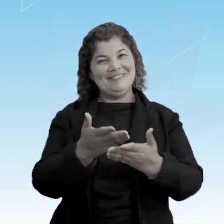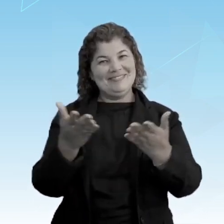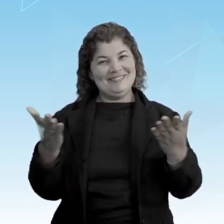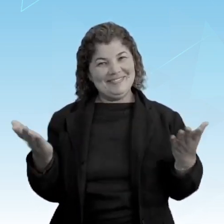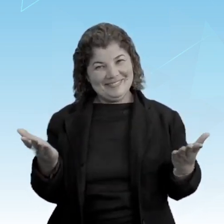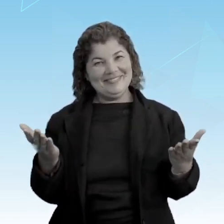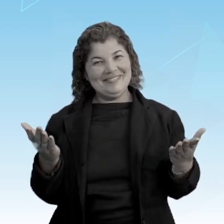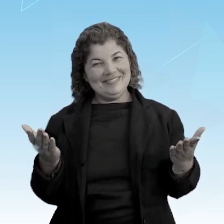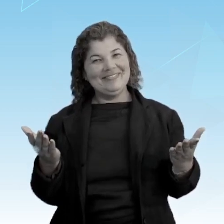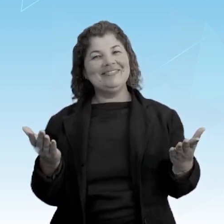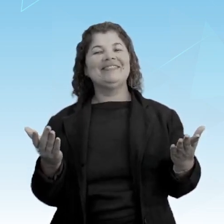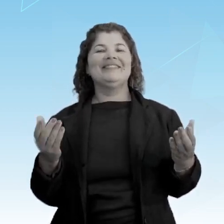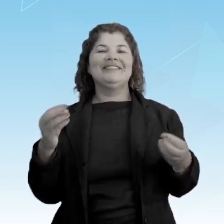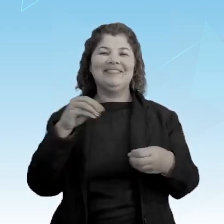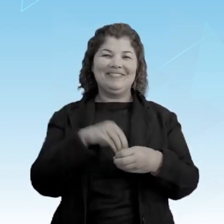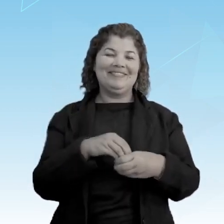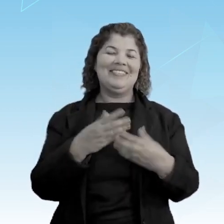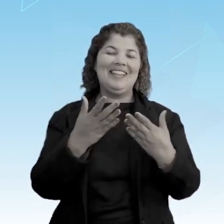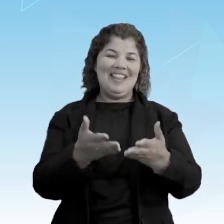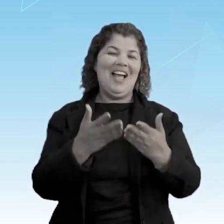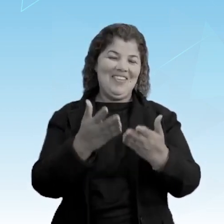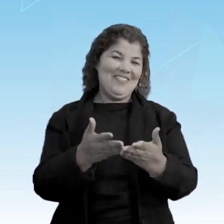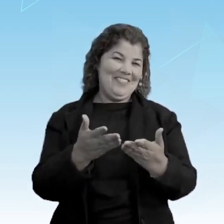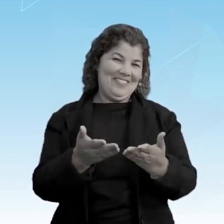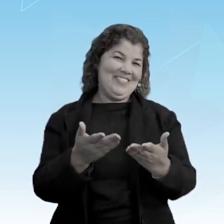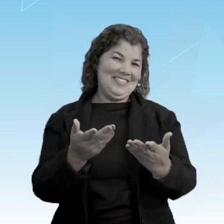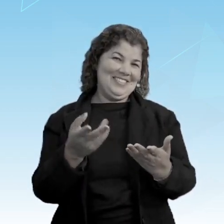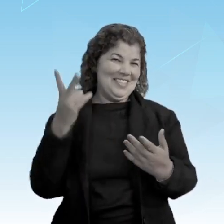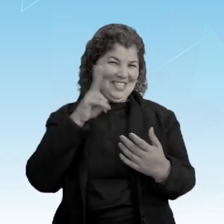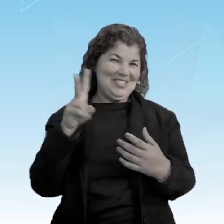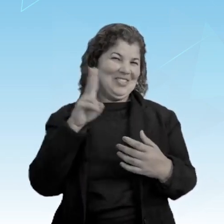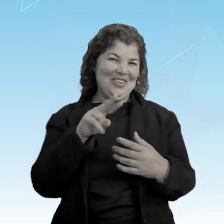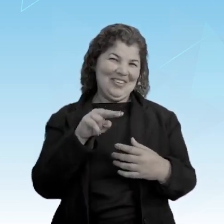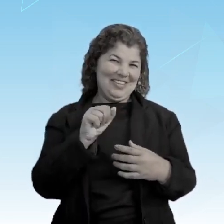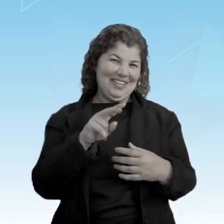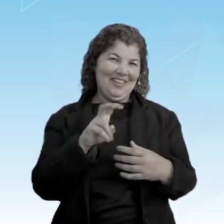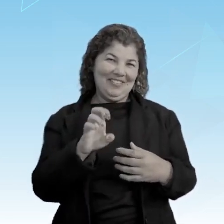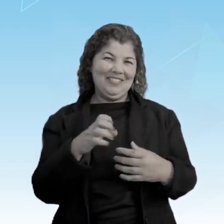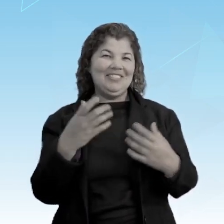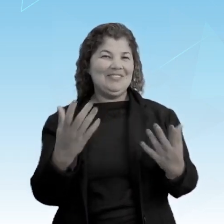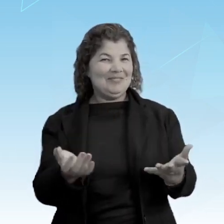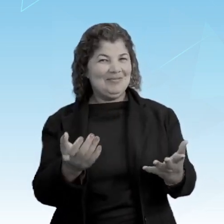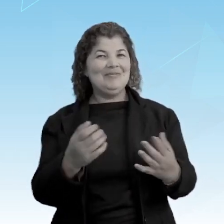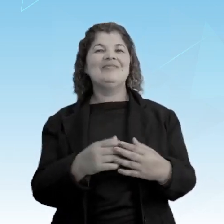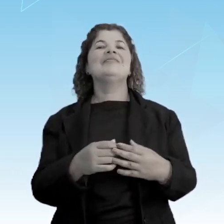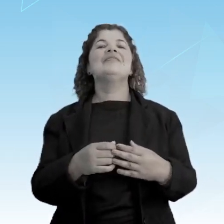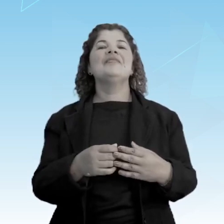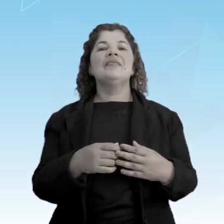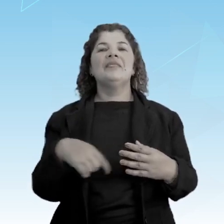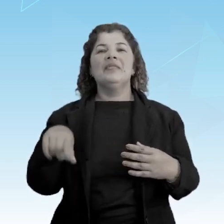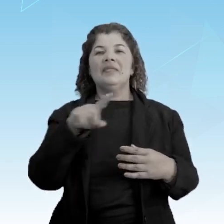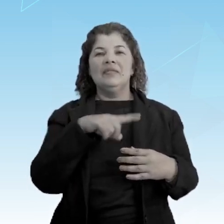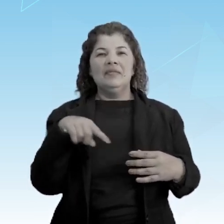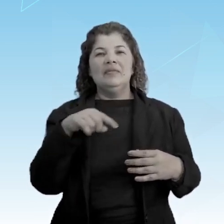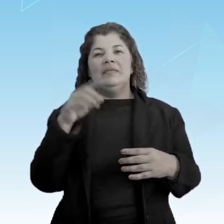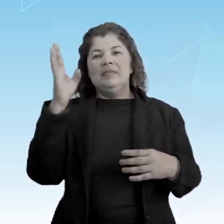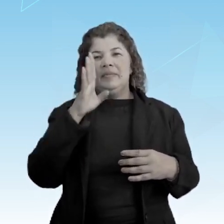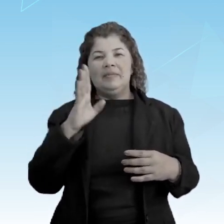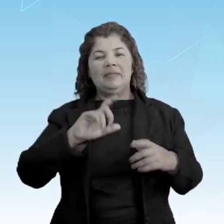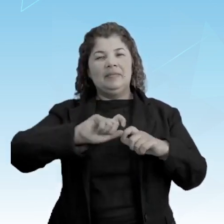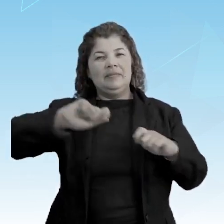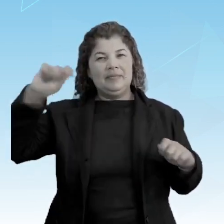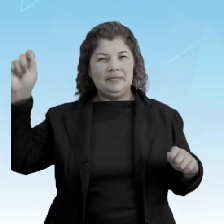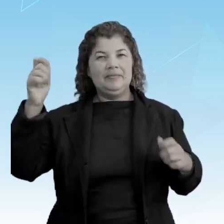fiquem à vontade dentro da nossa nave da história e vamos falar agora da independência, do Brasil e suas